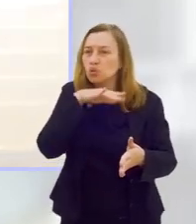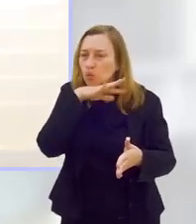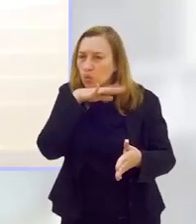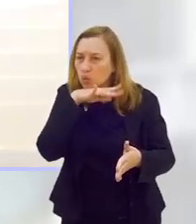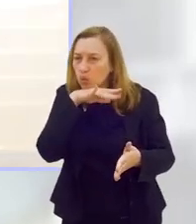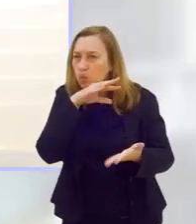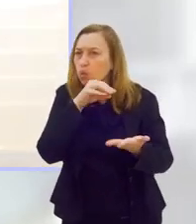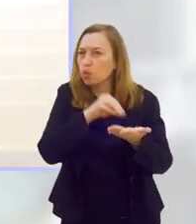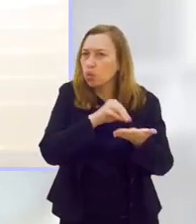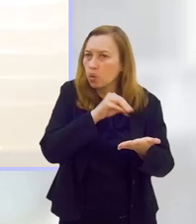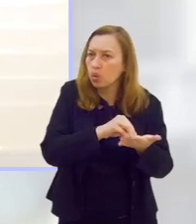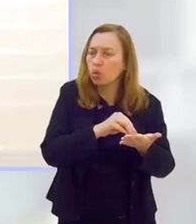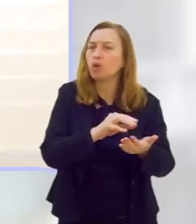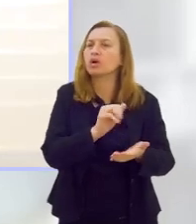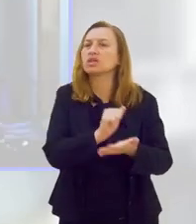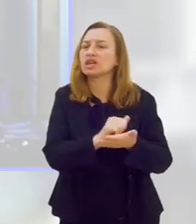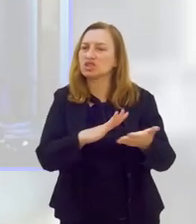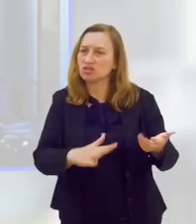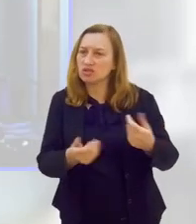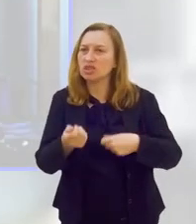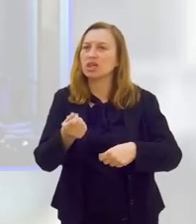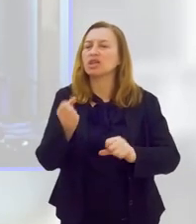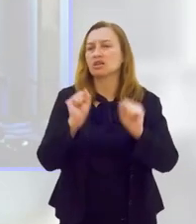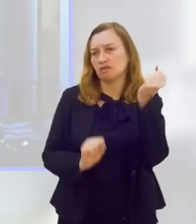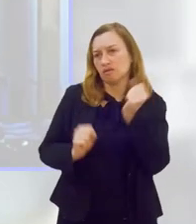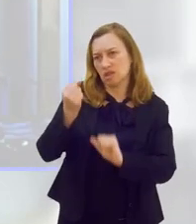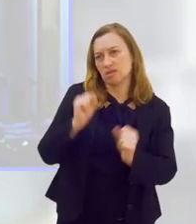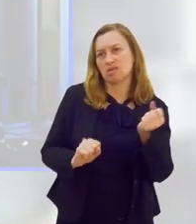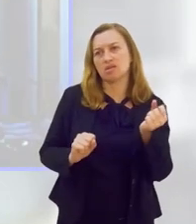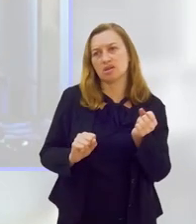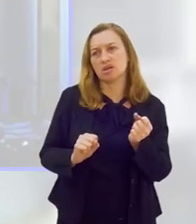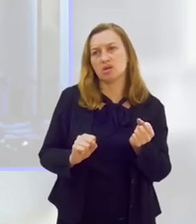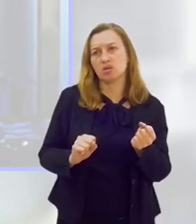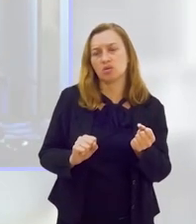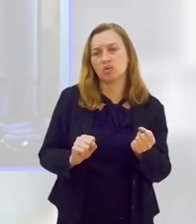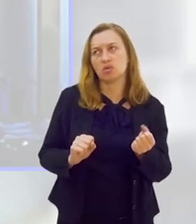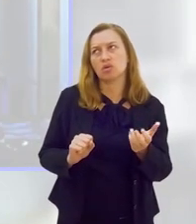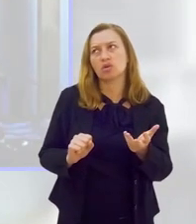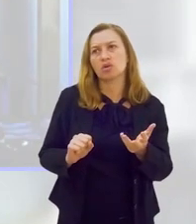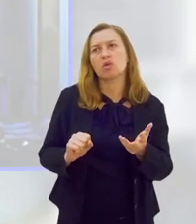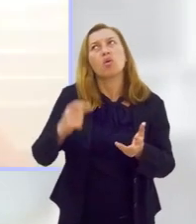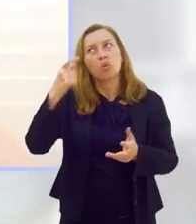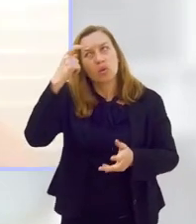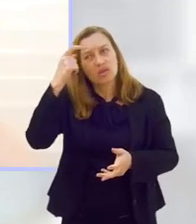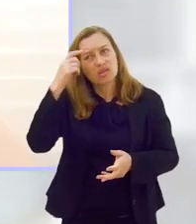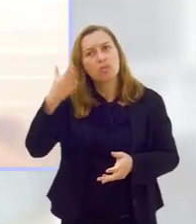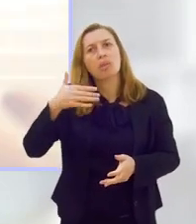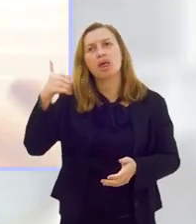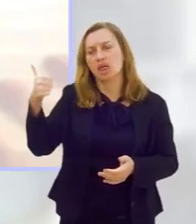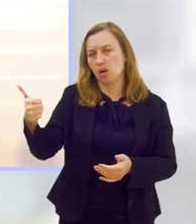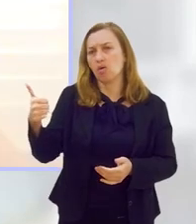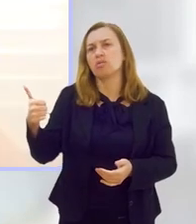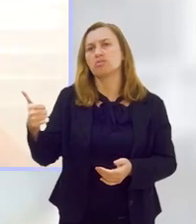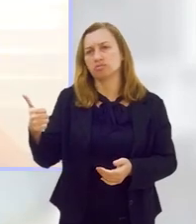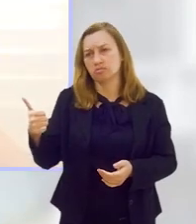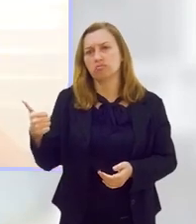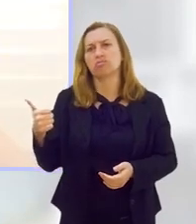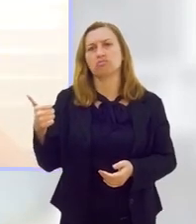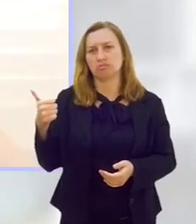a falta do exercício físico traz, vai gerar uma conscientização